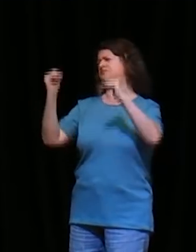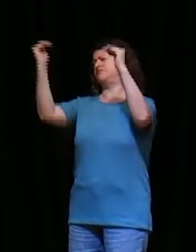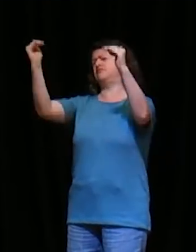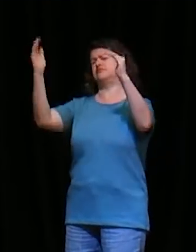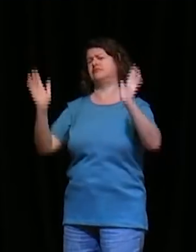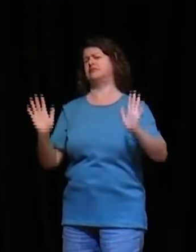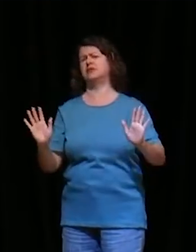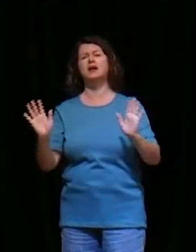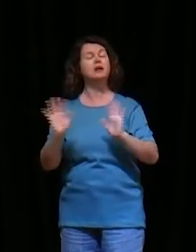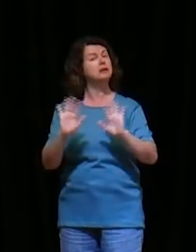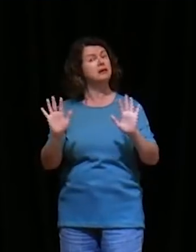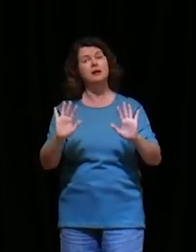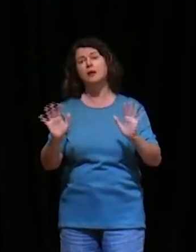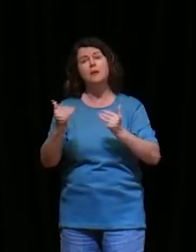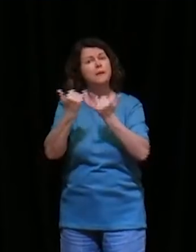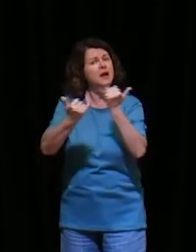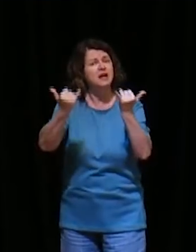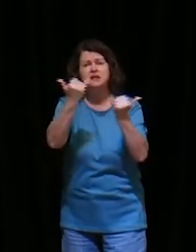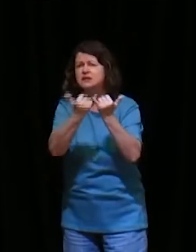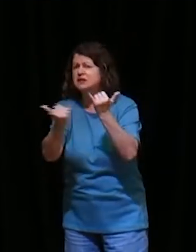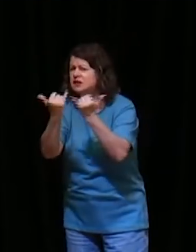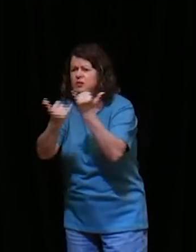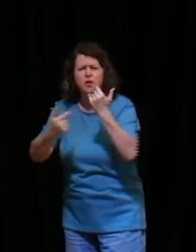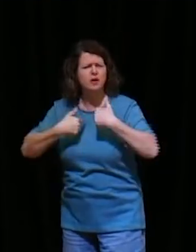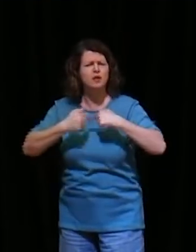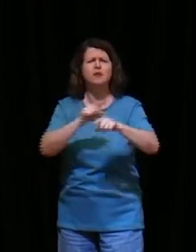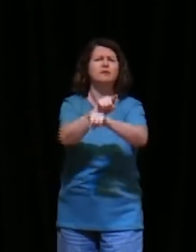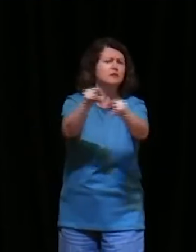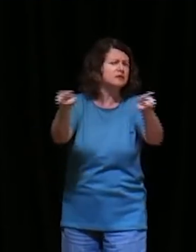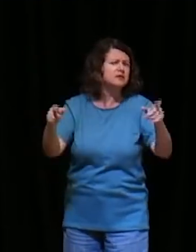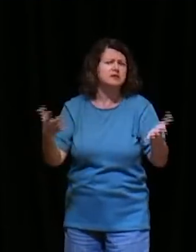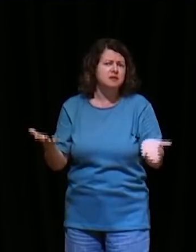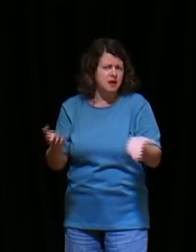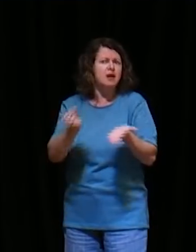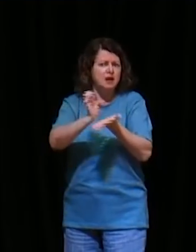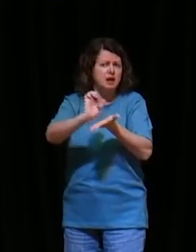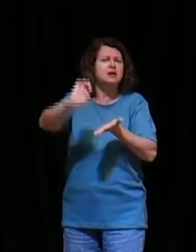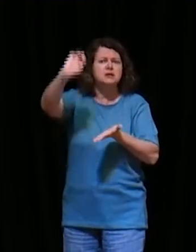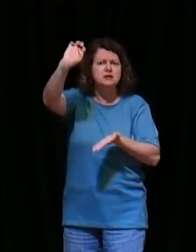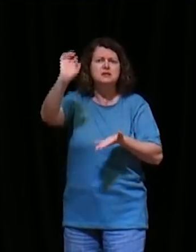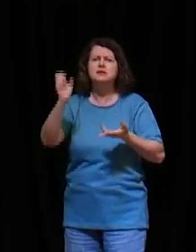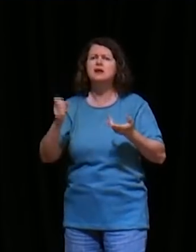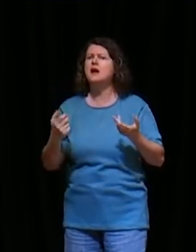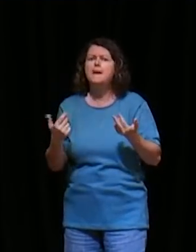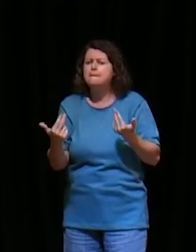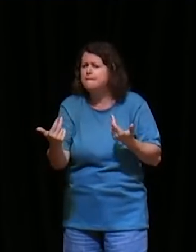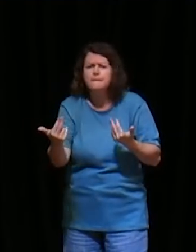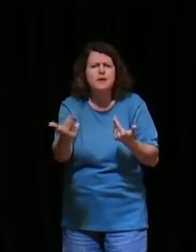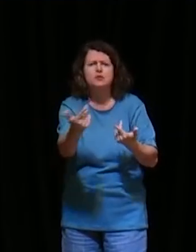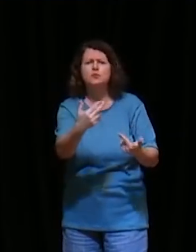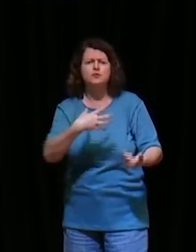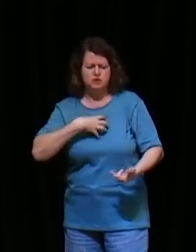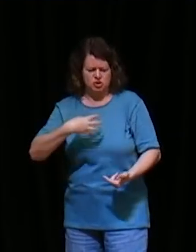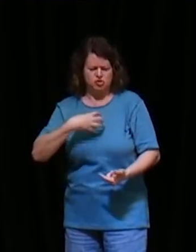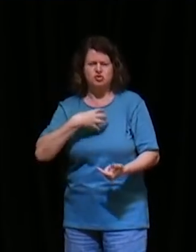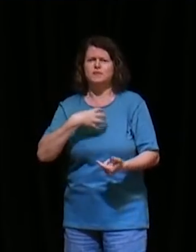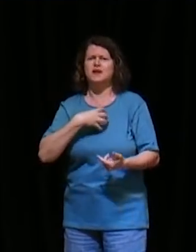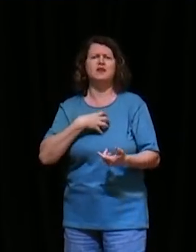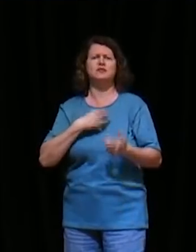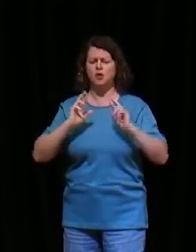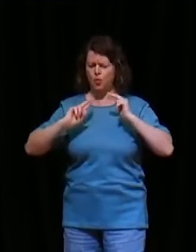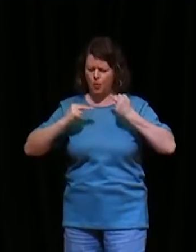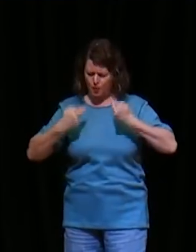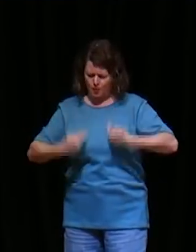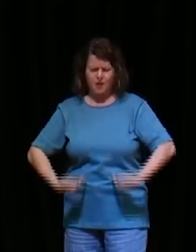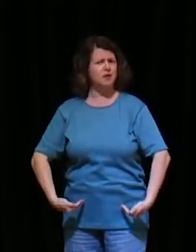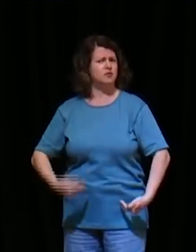mas ele era um homem semelhante a mim e a você. Quando a Bíblia diz que ele tinha assim, as mesmas paixões, ele na verdade tinha